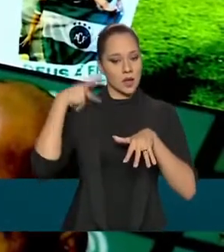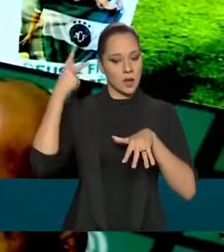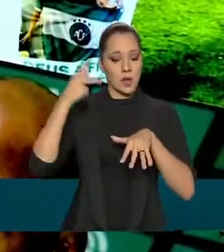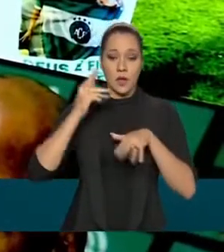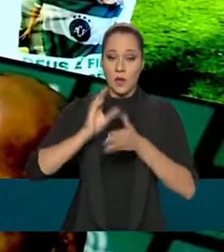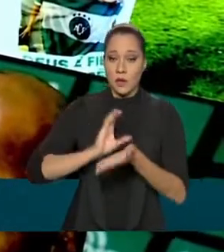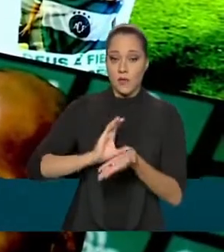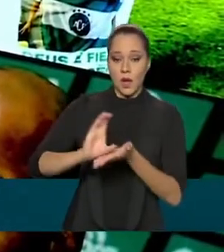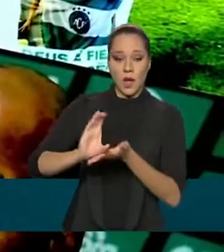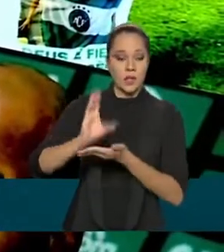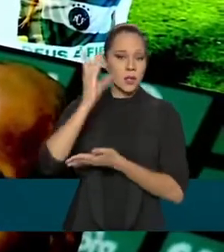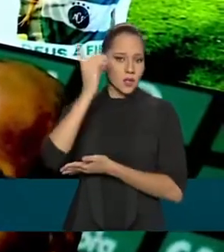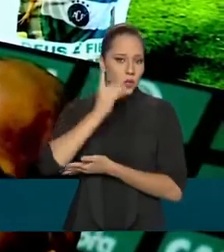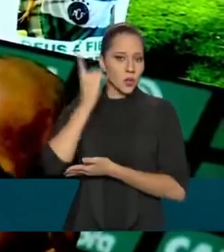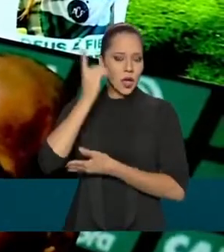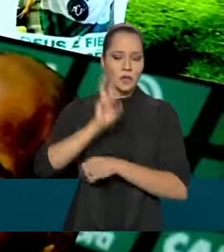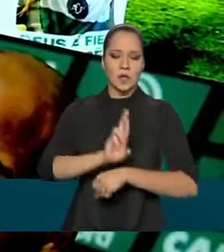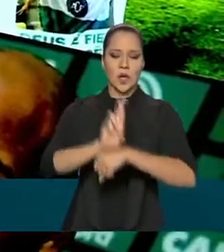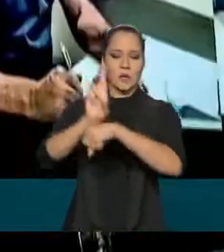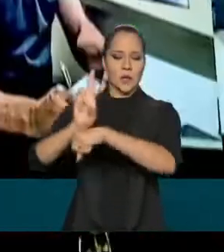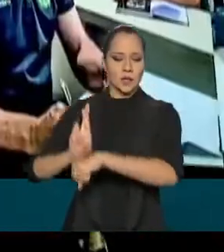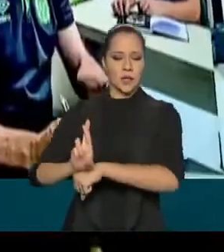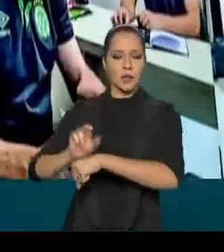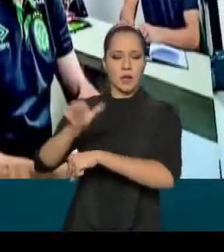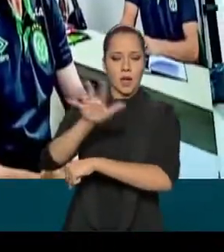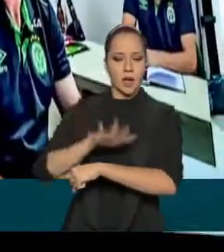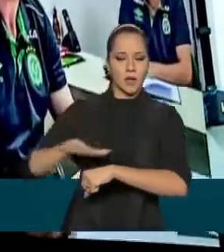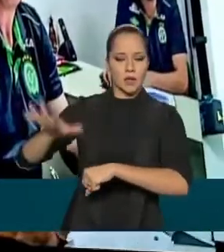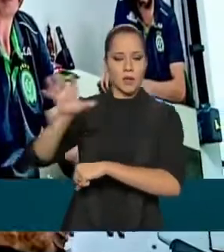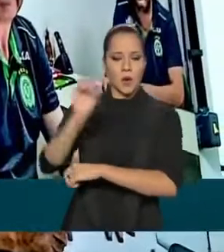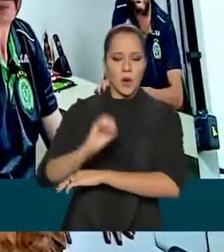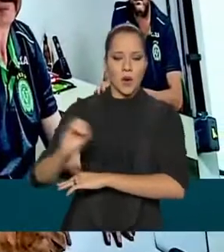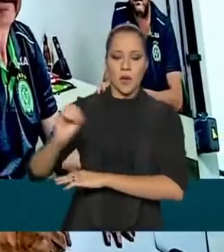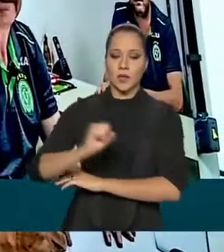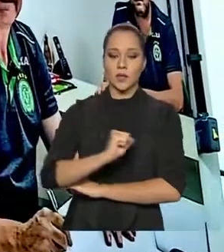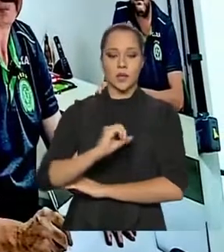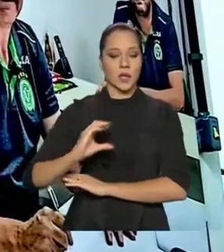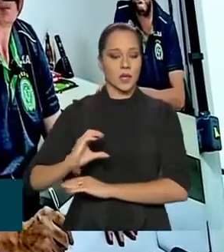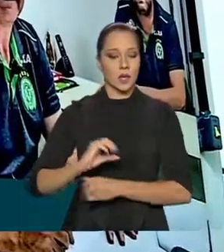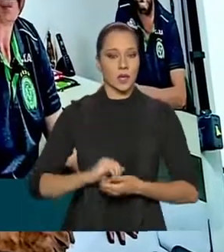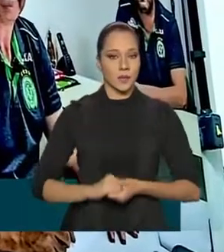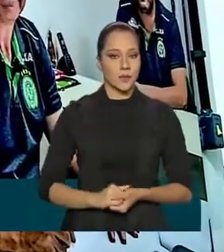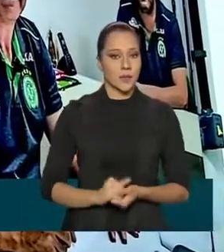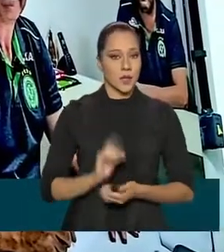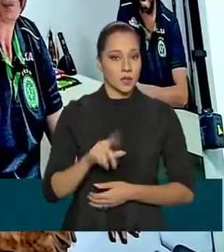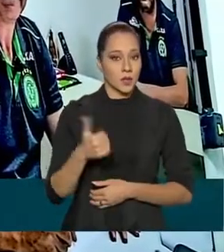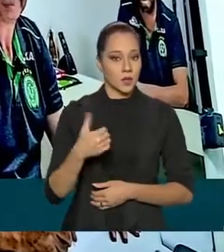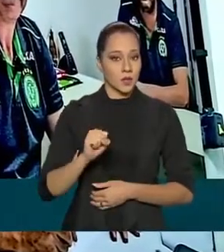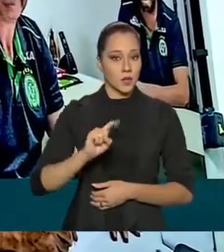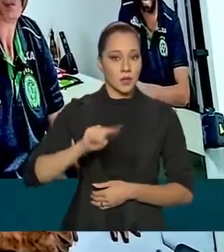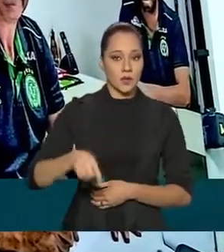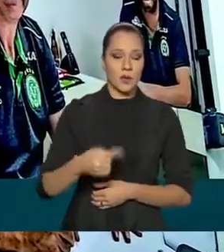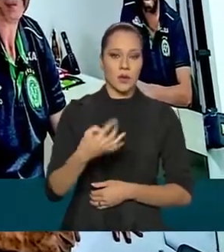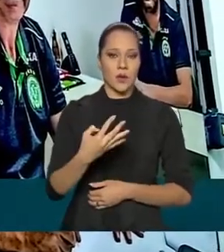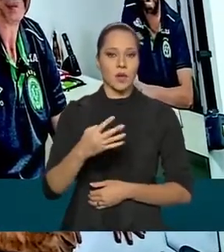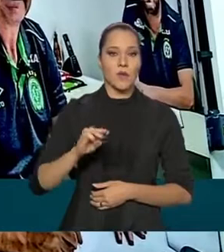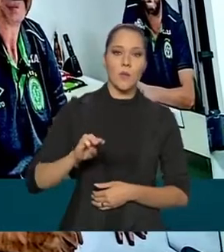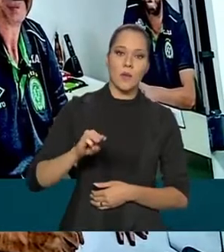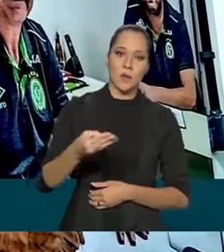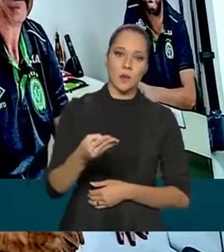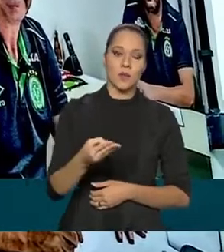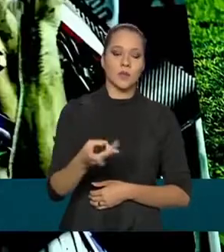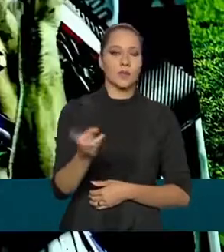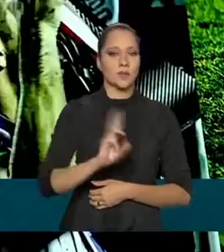aos deputados que representam a região oeste catarinense. Foram 18,4 milhões